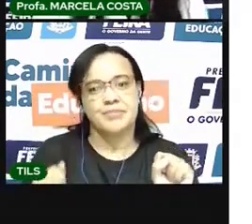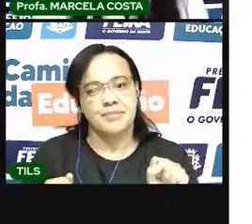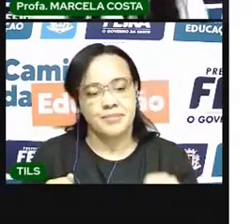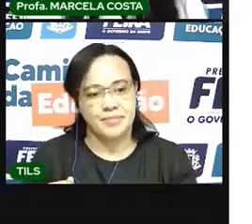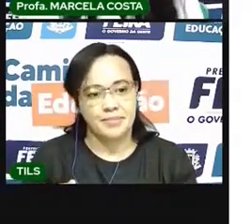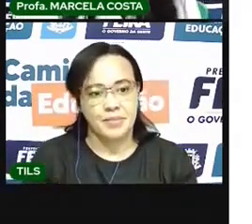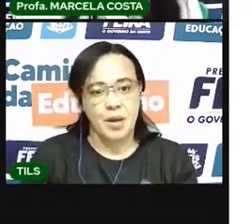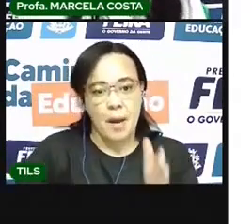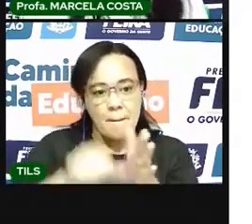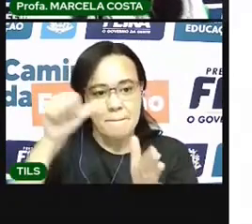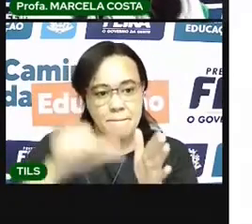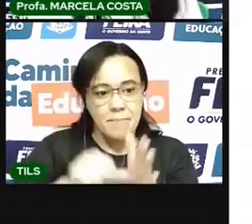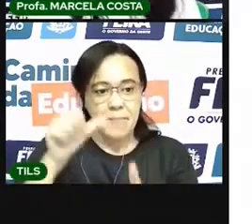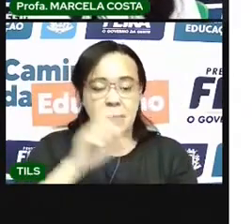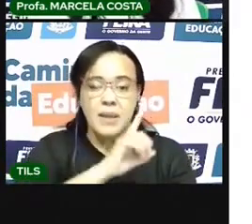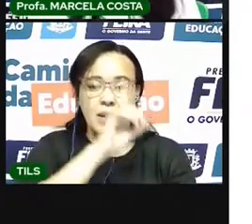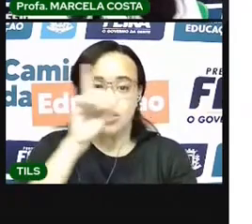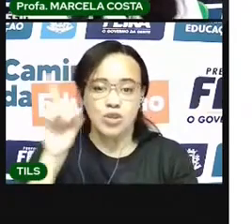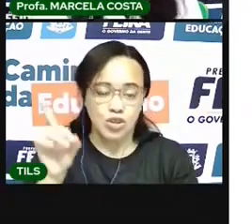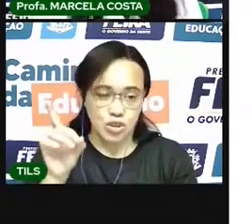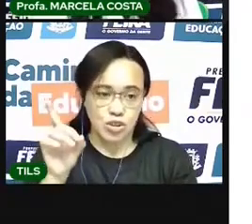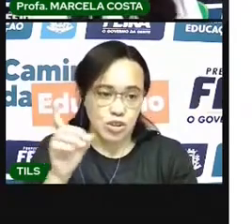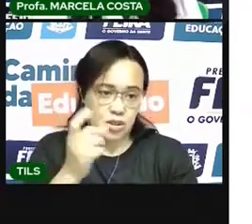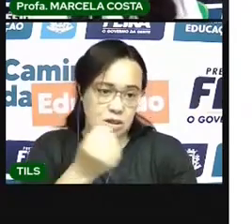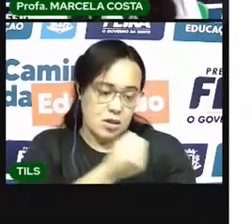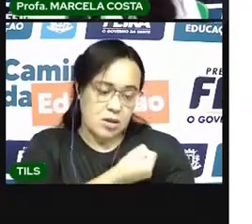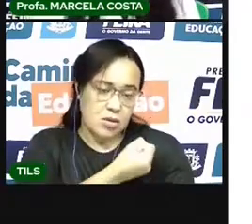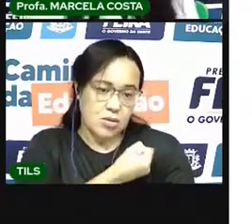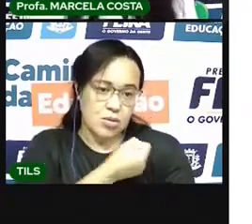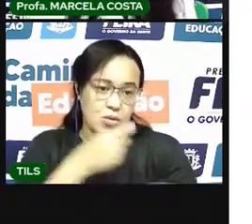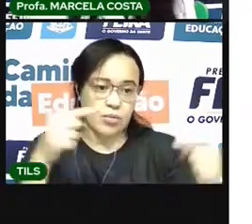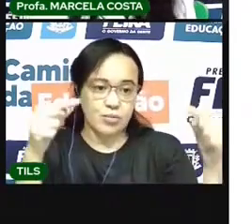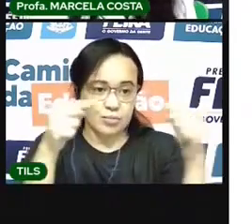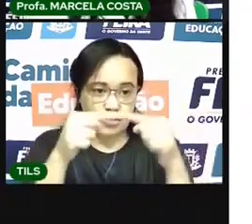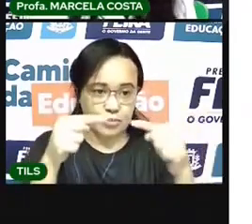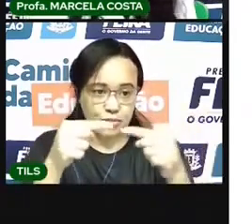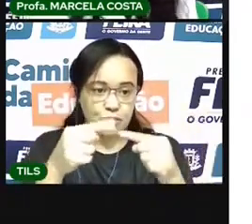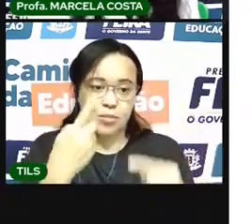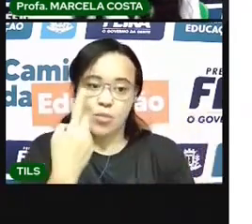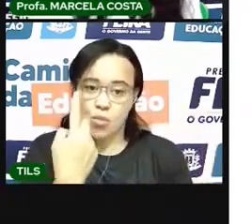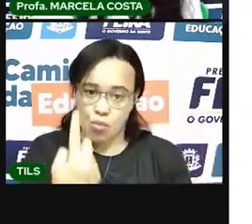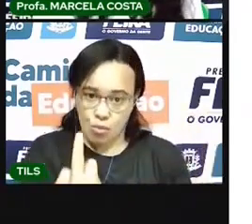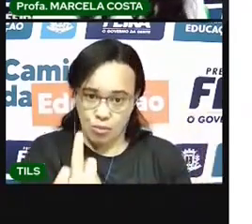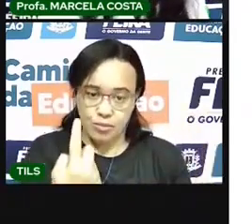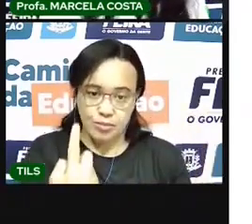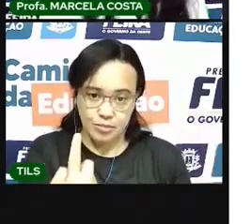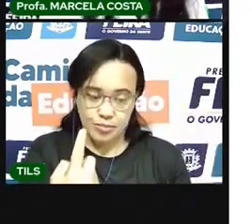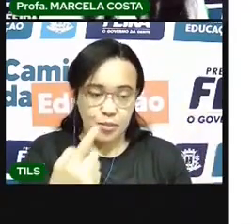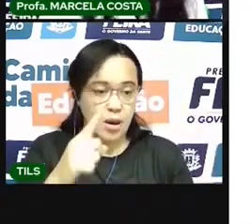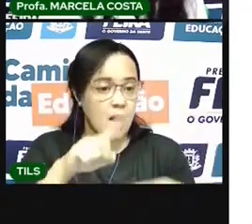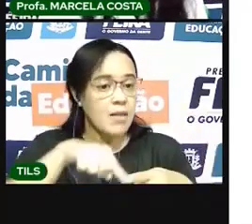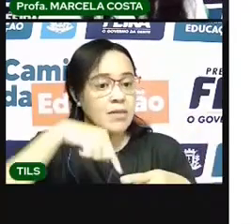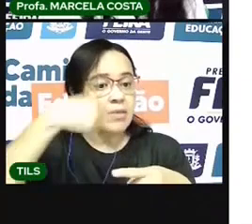Então, o primeiro dia do mês é representado pelo número 1. Depois do número 1, vem qual número?